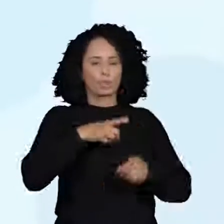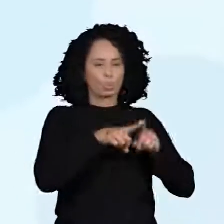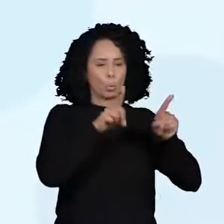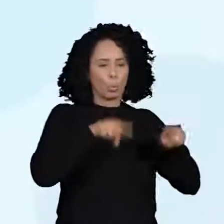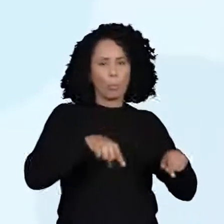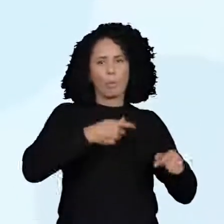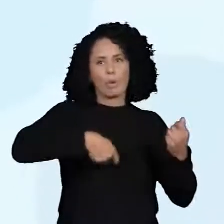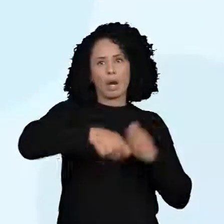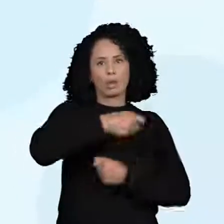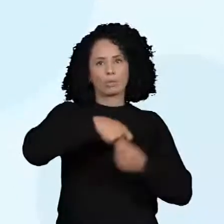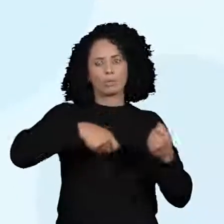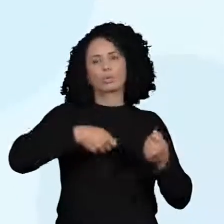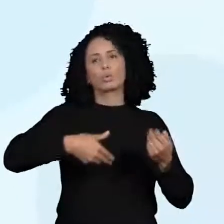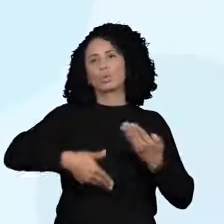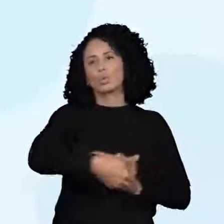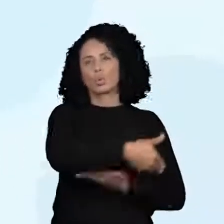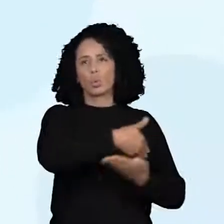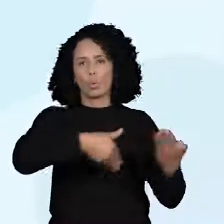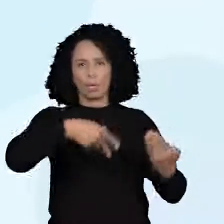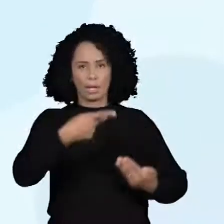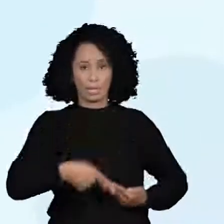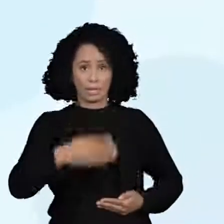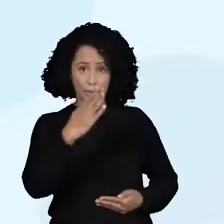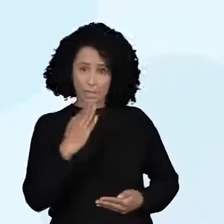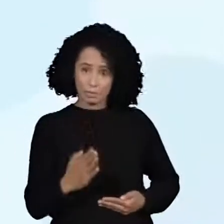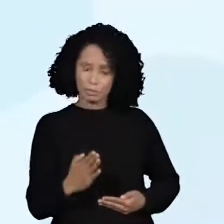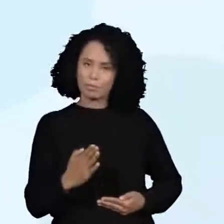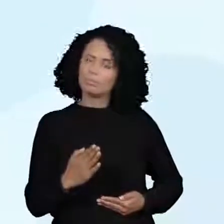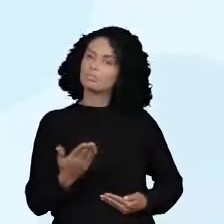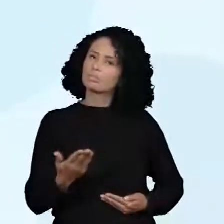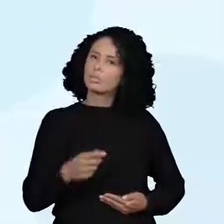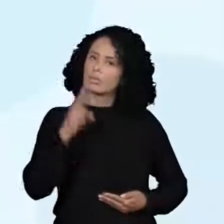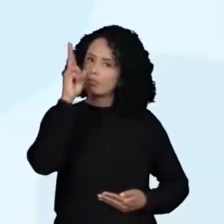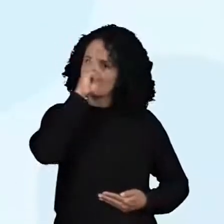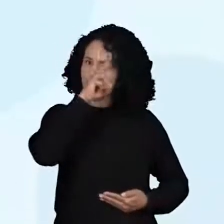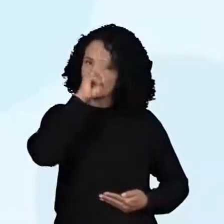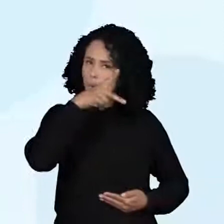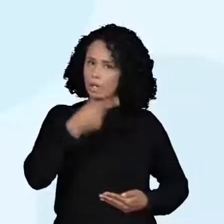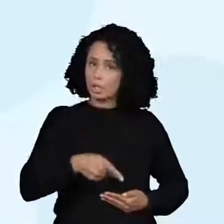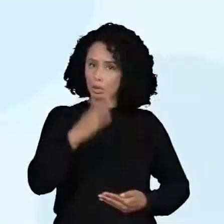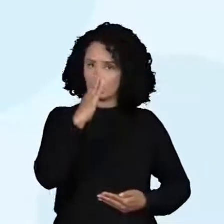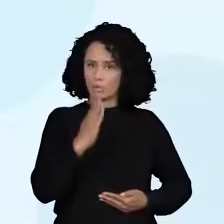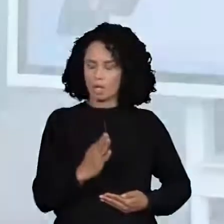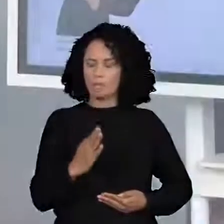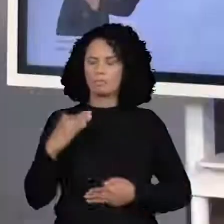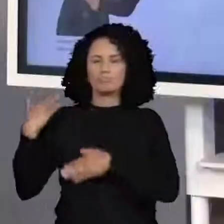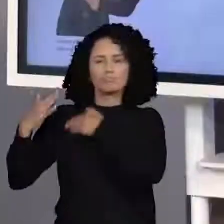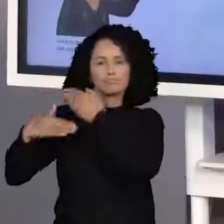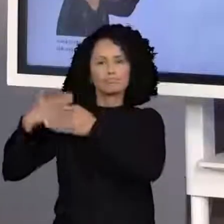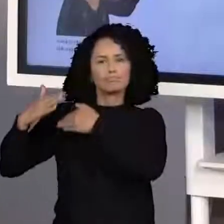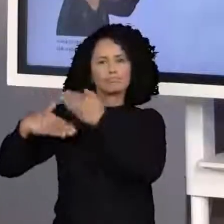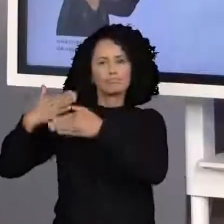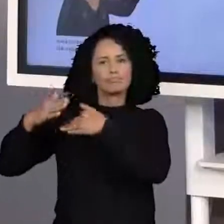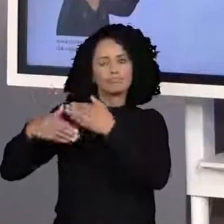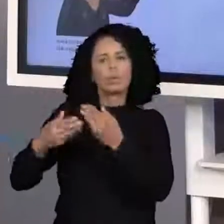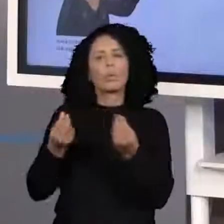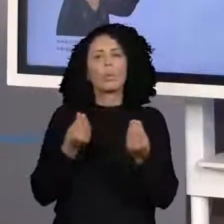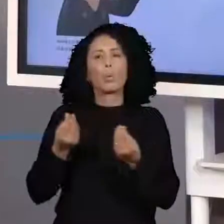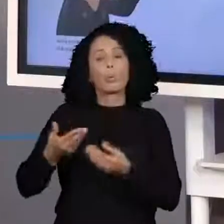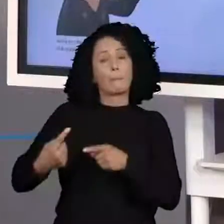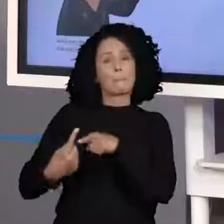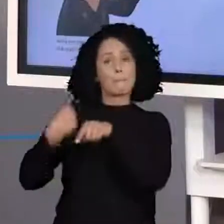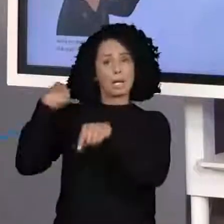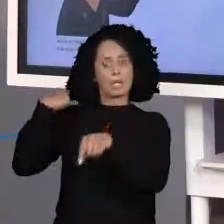e sua história no Brasil. Então começa a história do Brasil aí com a troca entre os indígenas e os